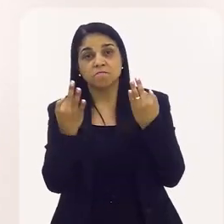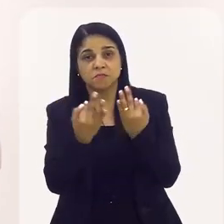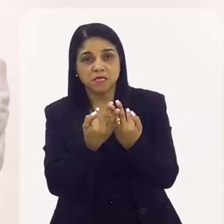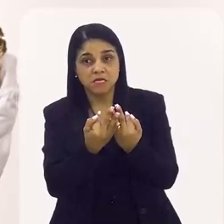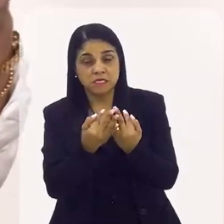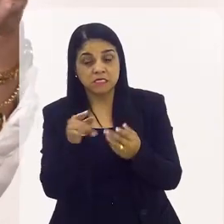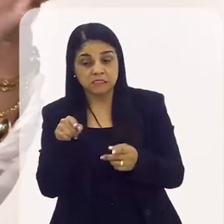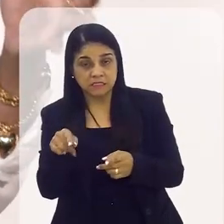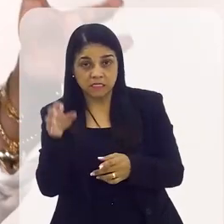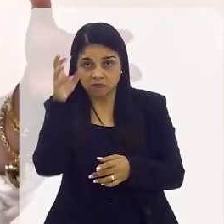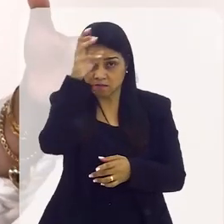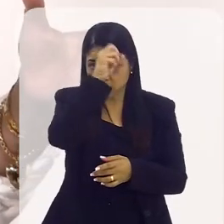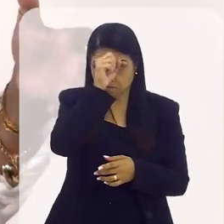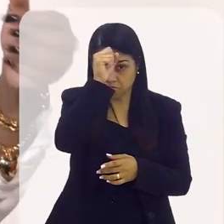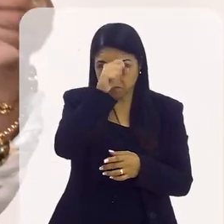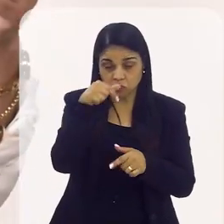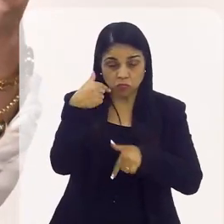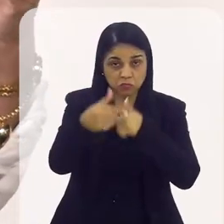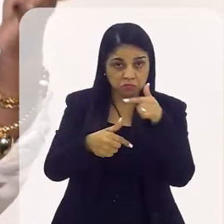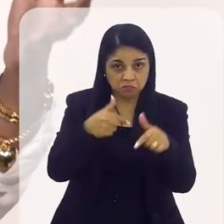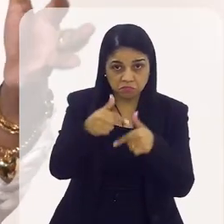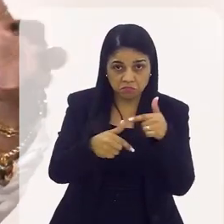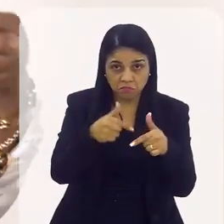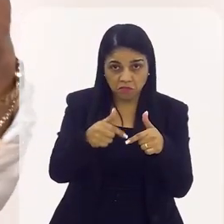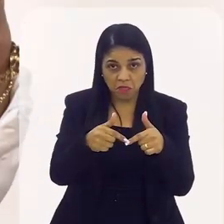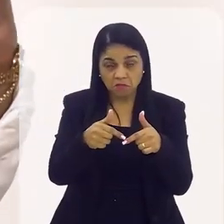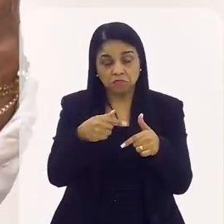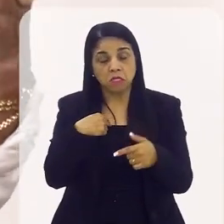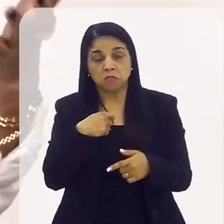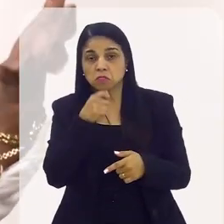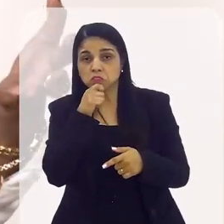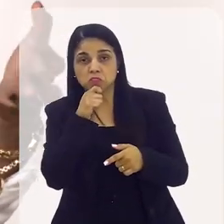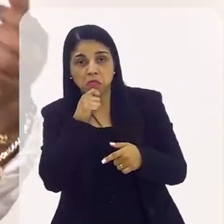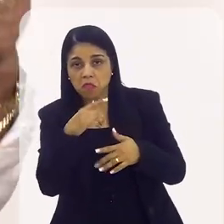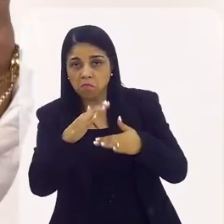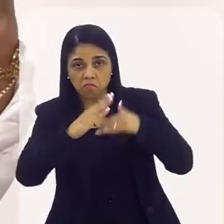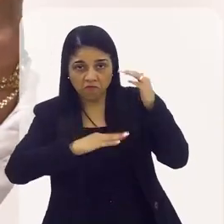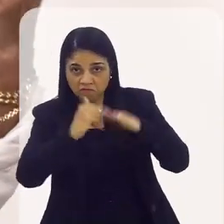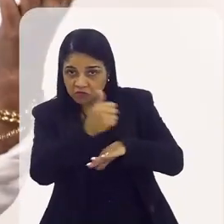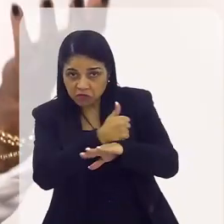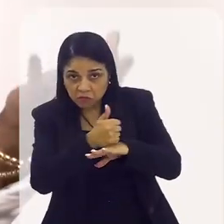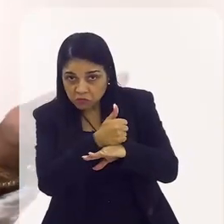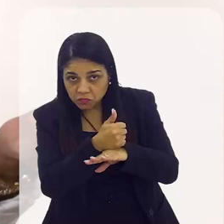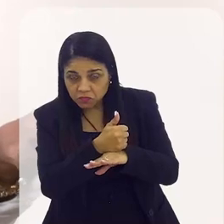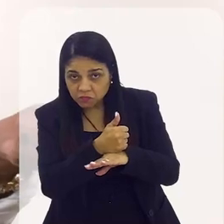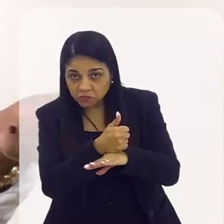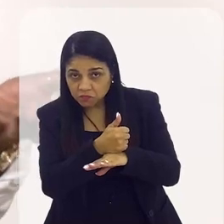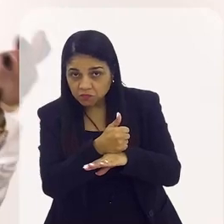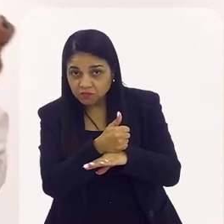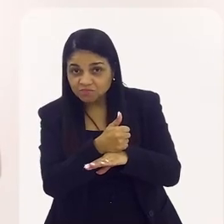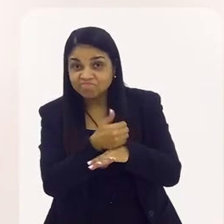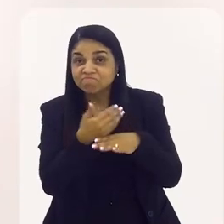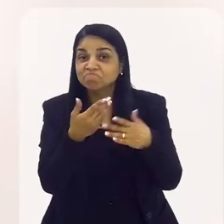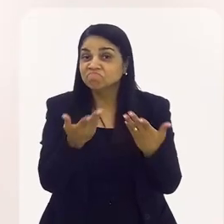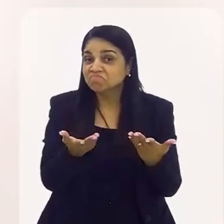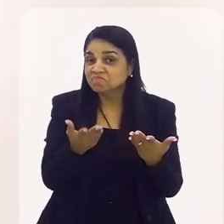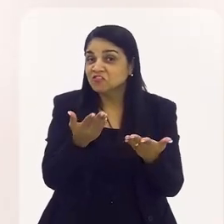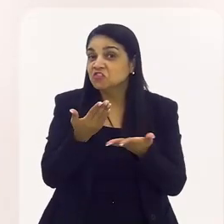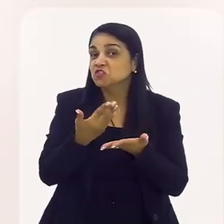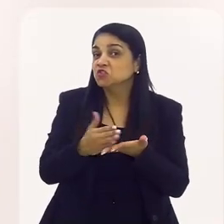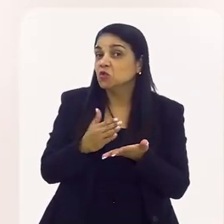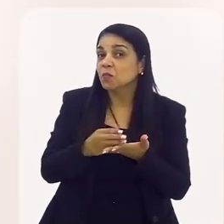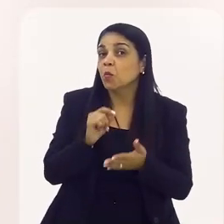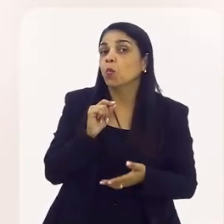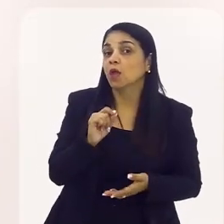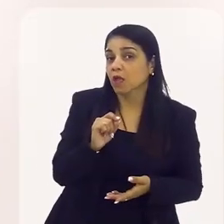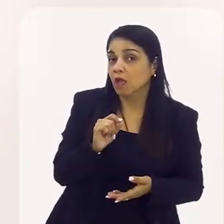Porque se essa pessoa não aprende um emprego, se ela não tem um emprego, se ela não aprende uma profissão, se ela não vai trabalhar, só vai